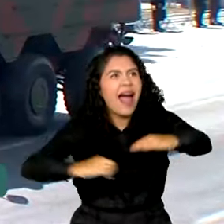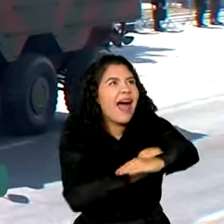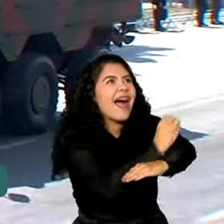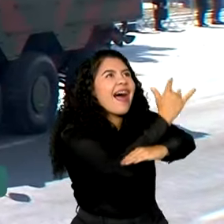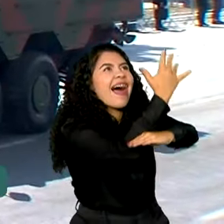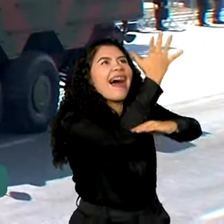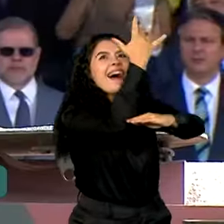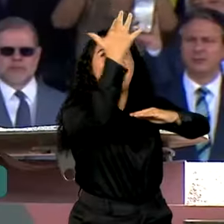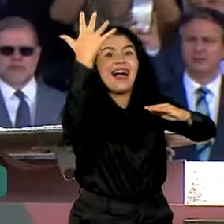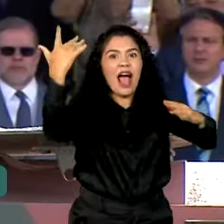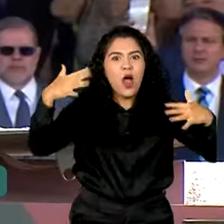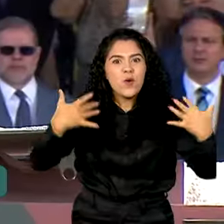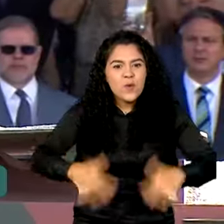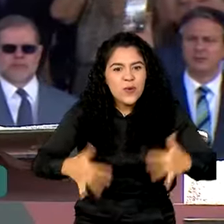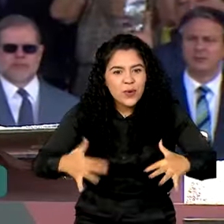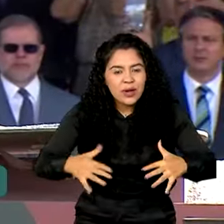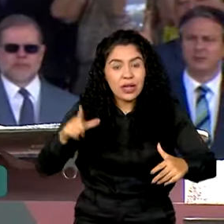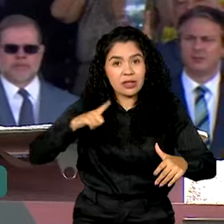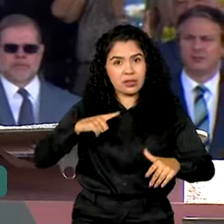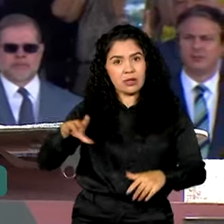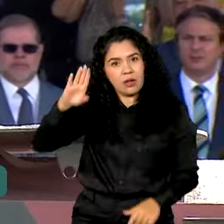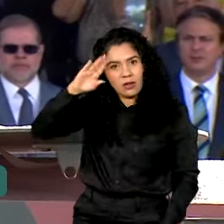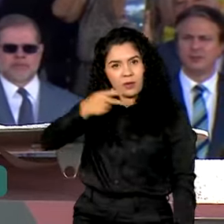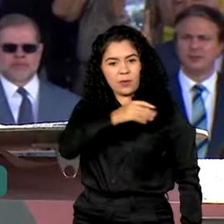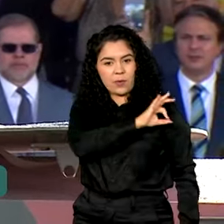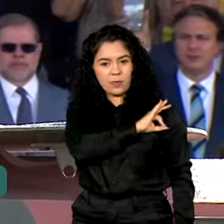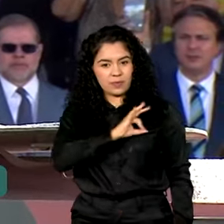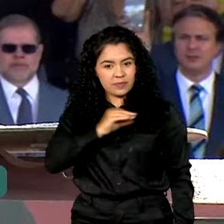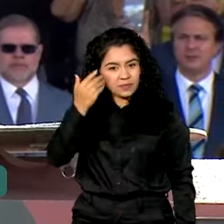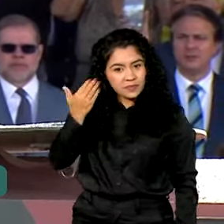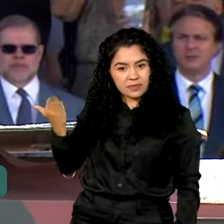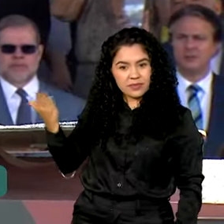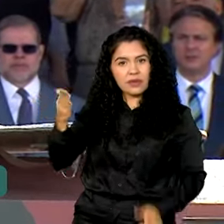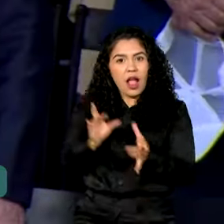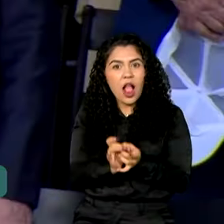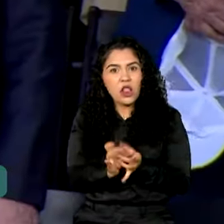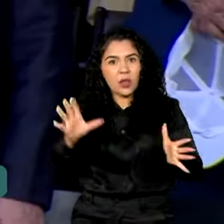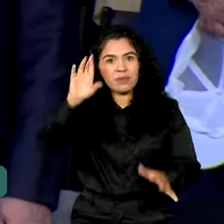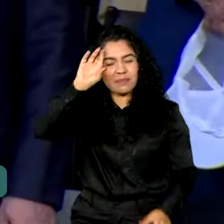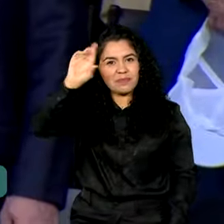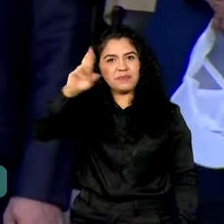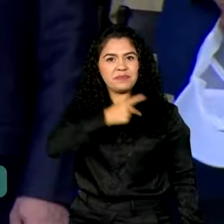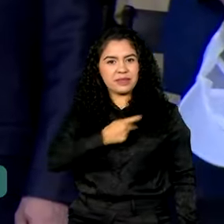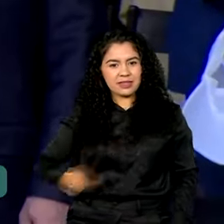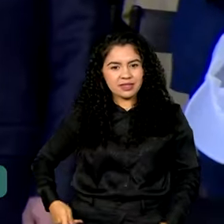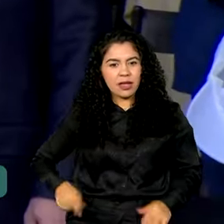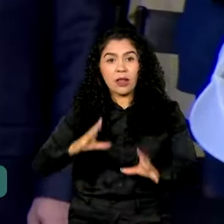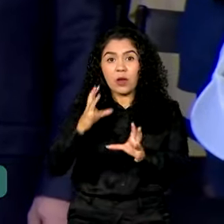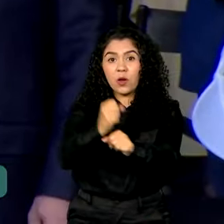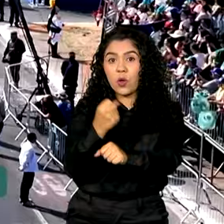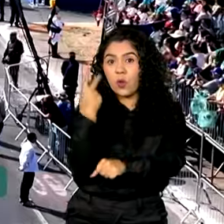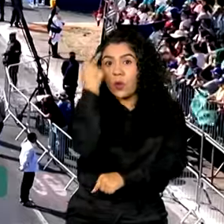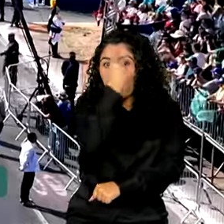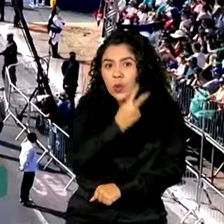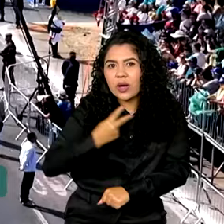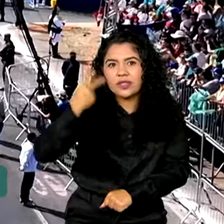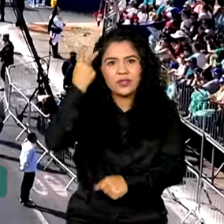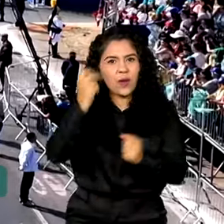Desfile devidamente autorizado pelo presidente foram mais de duas horas de cerimônia.